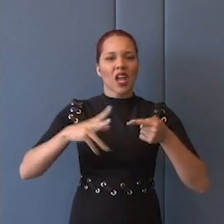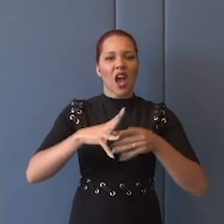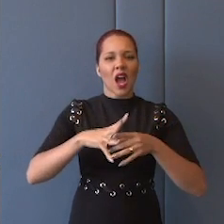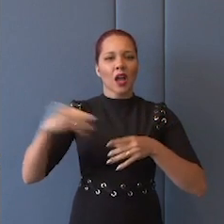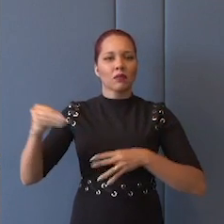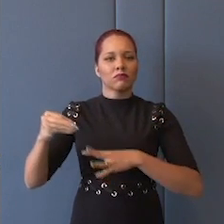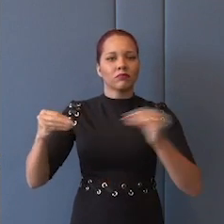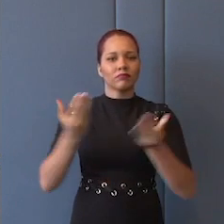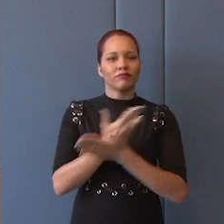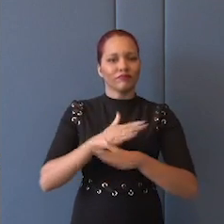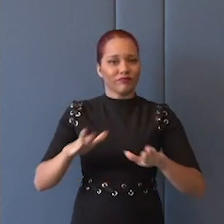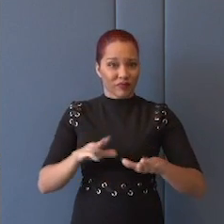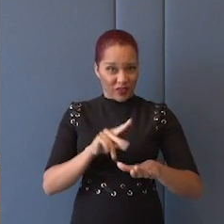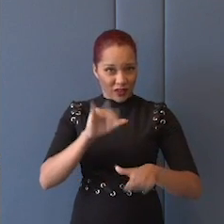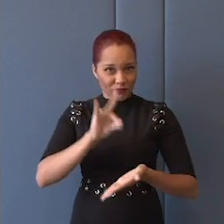que não vale.